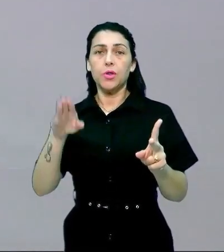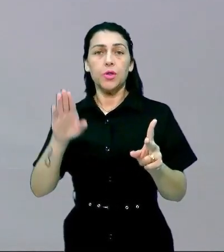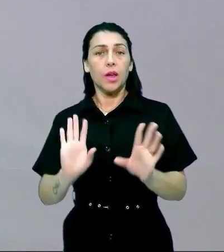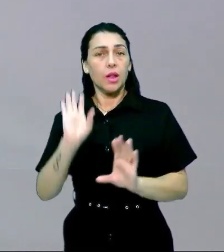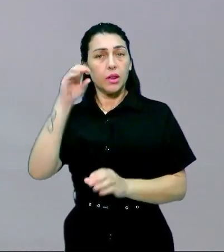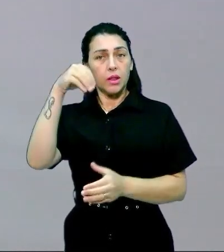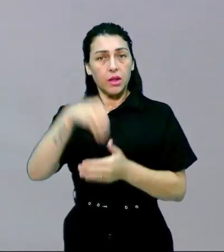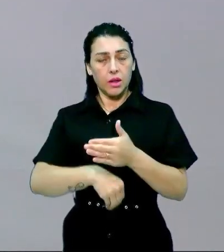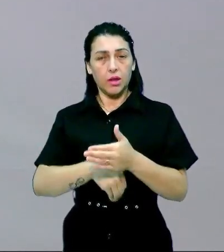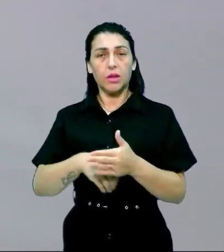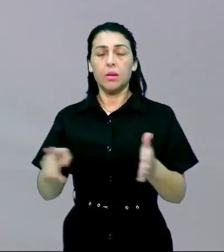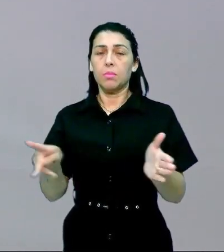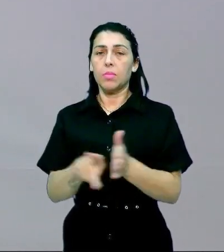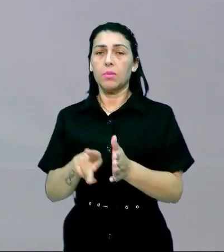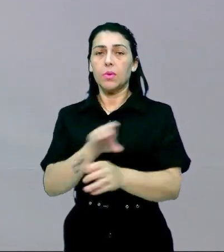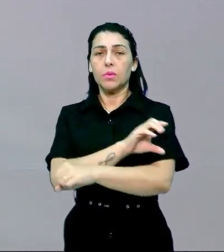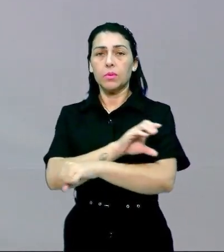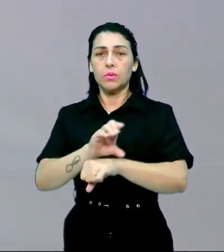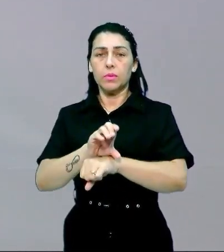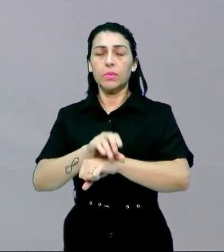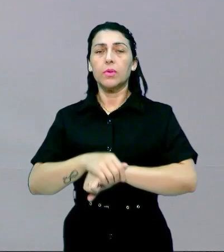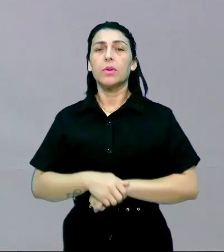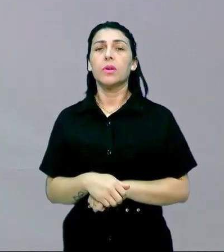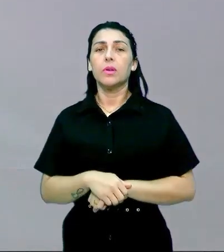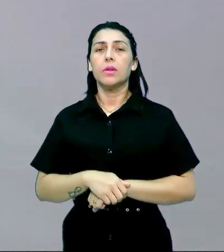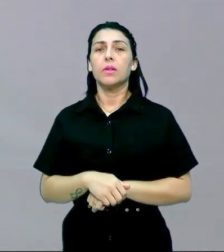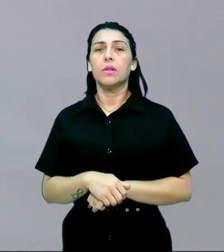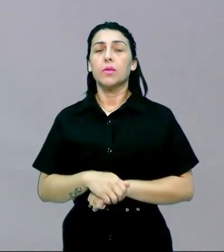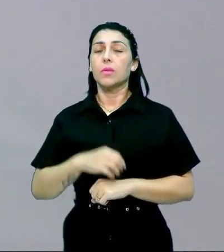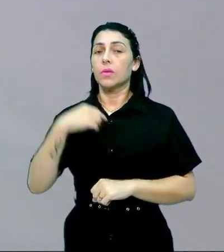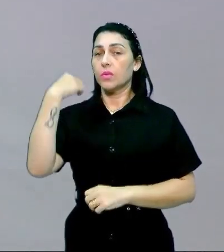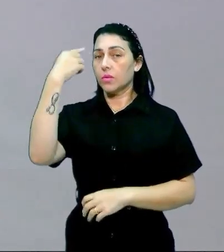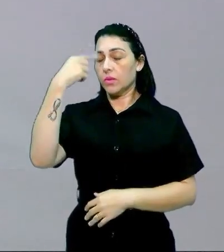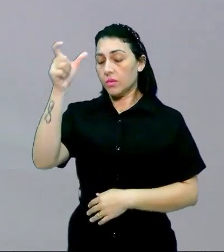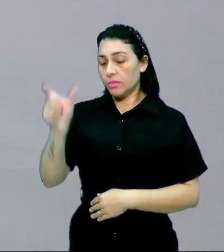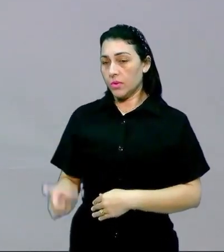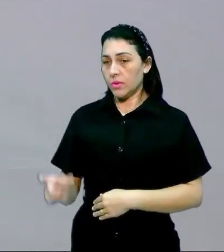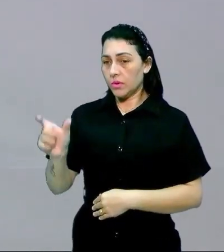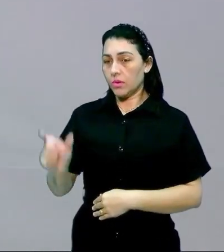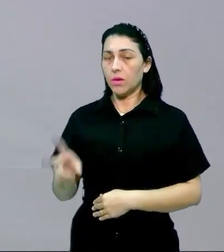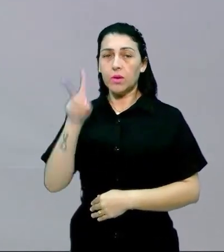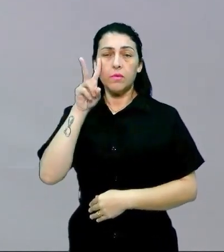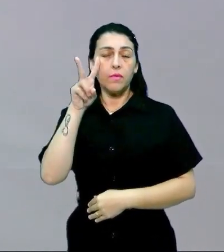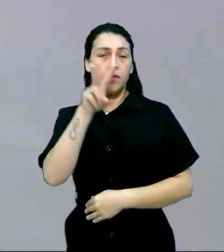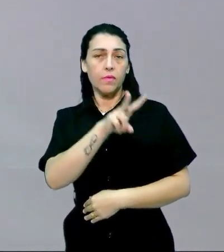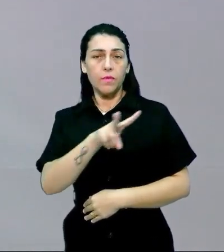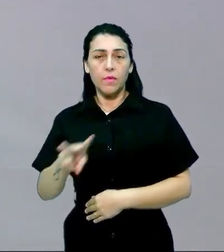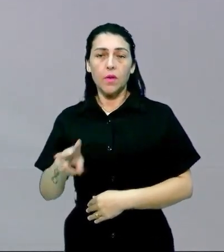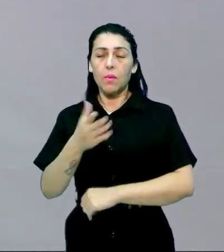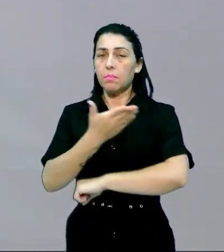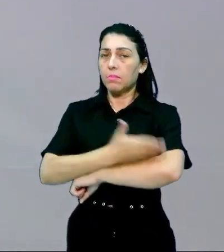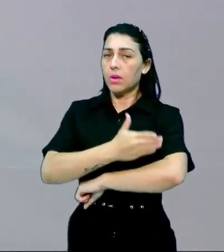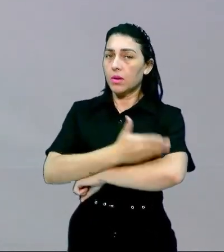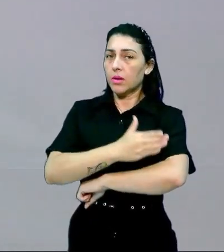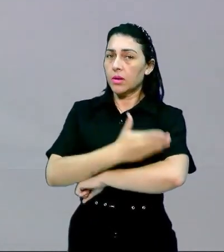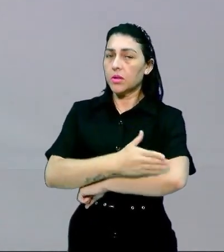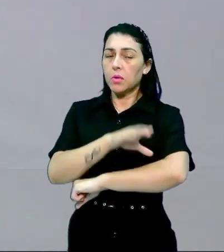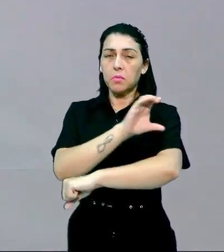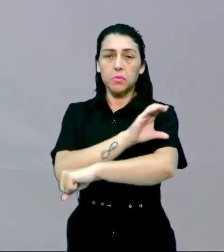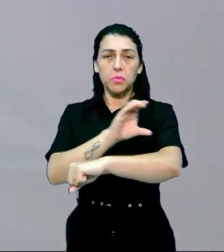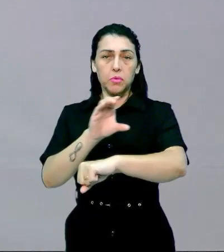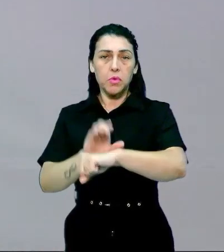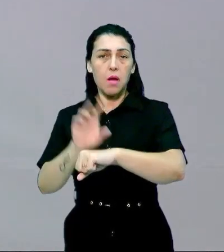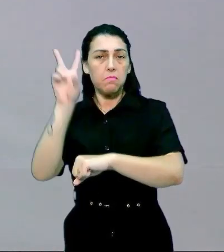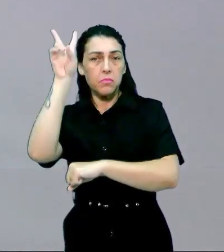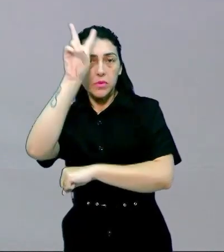está de dentro da própria cultura claro que muitos espanhóis eles veem isso como uma prática cultural